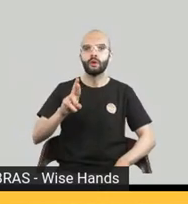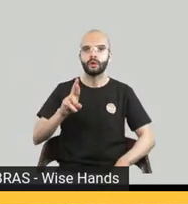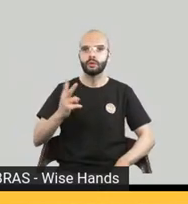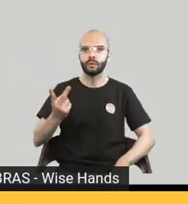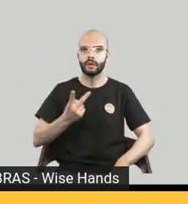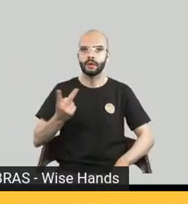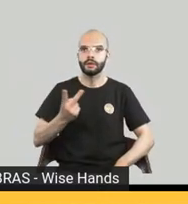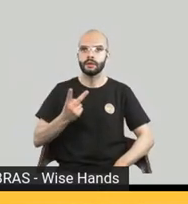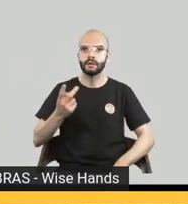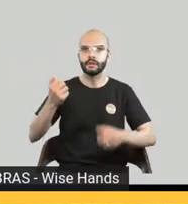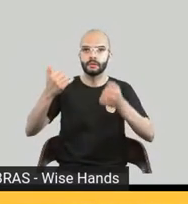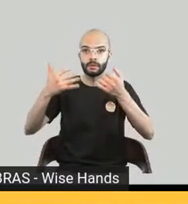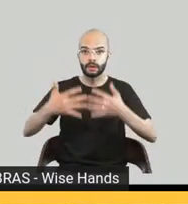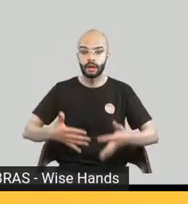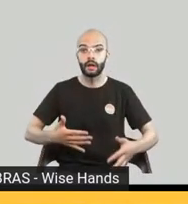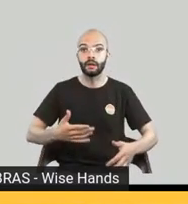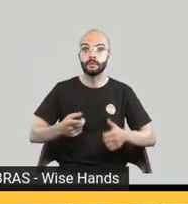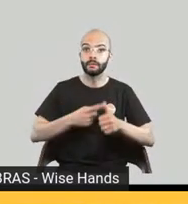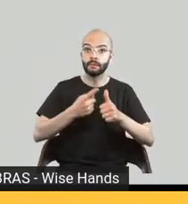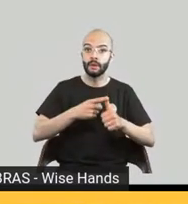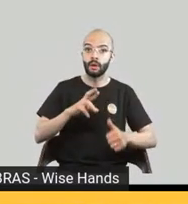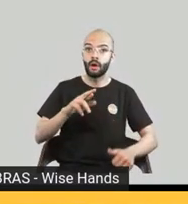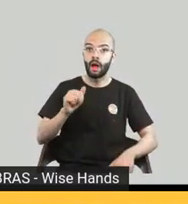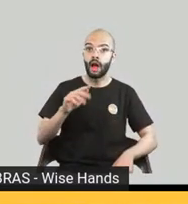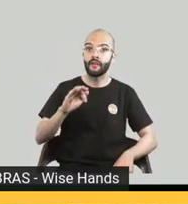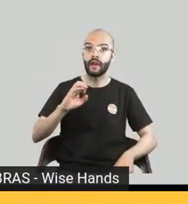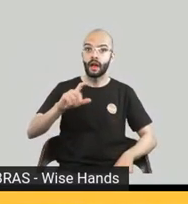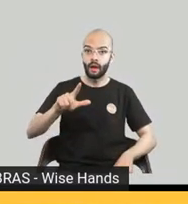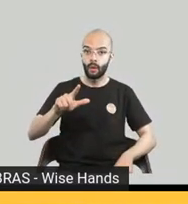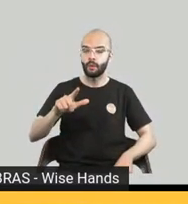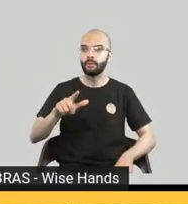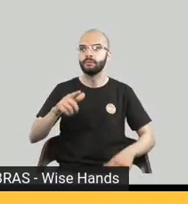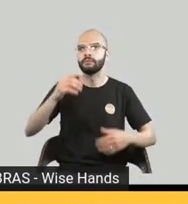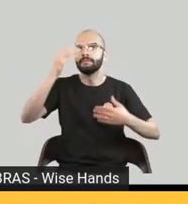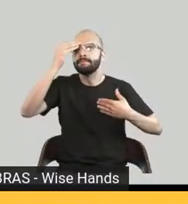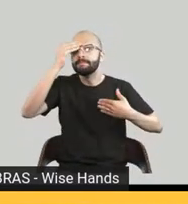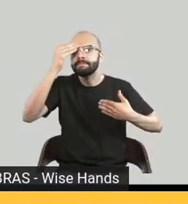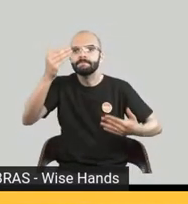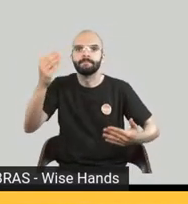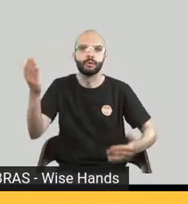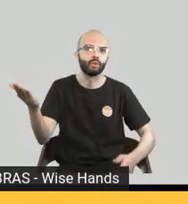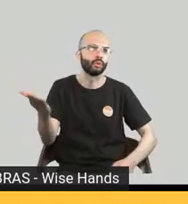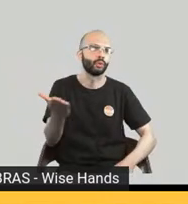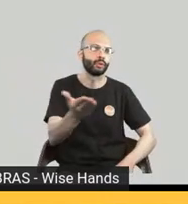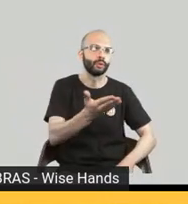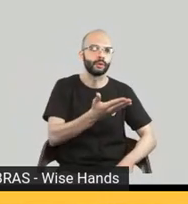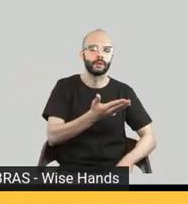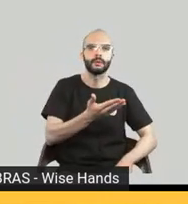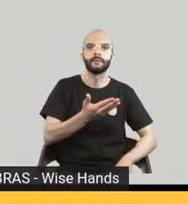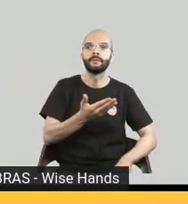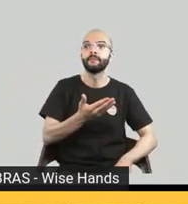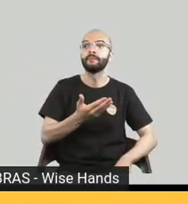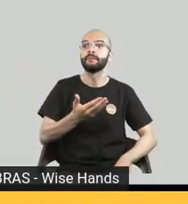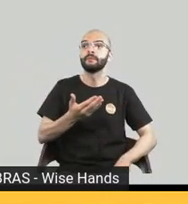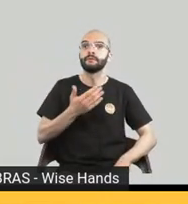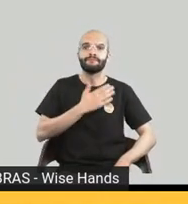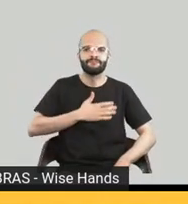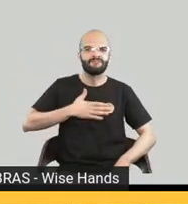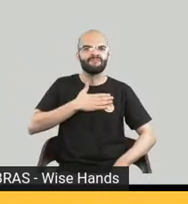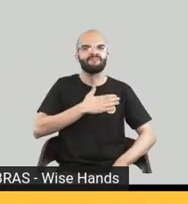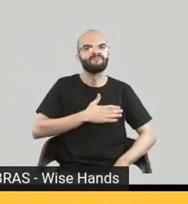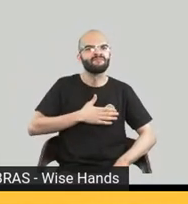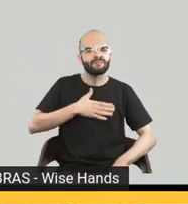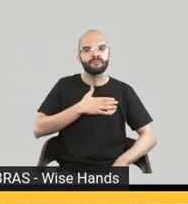bom eu queria agradecer a vocês todos é sempre muito bacana participar desse tipo de conversa eu acho que a gente sempre cresce junto